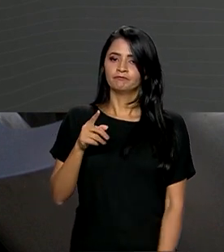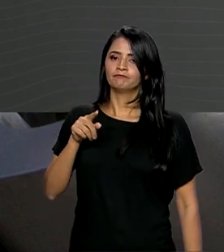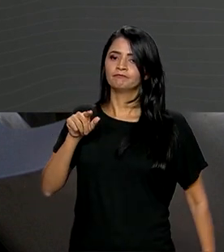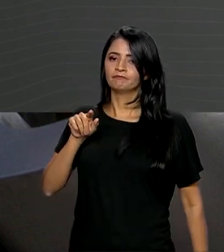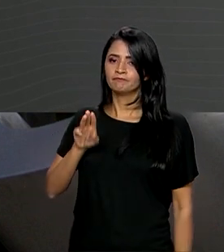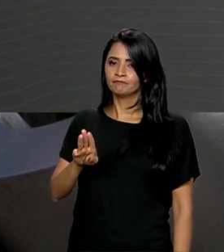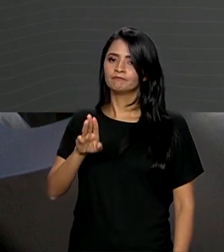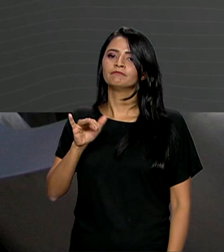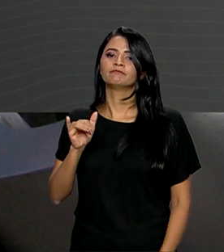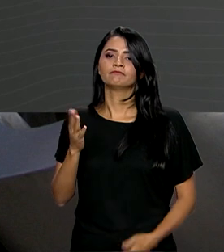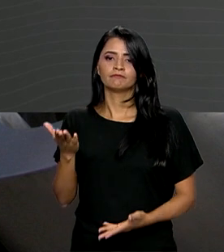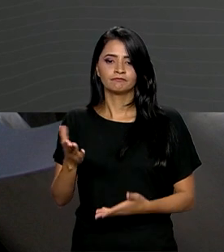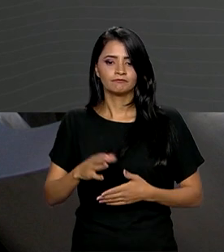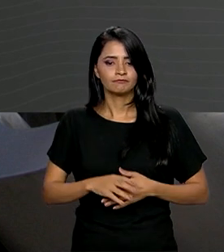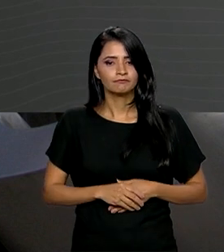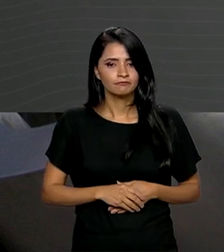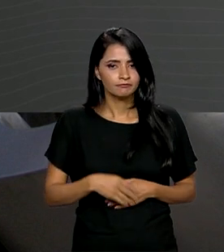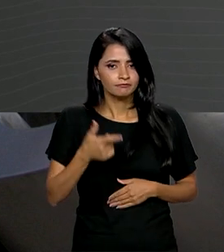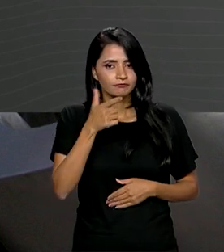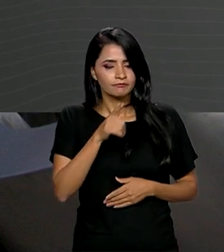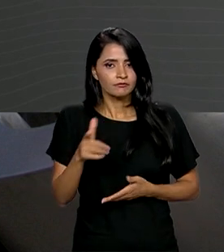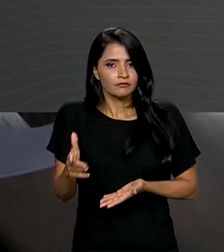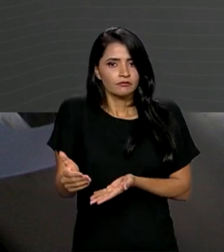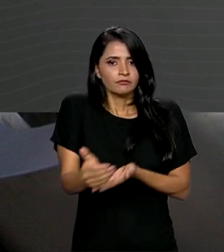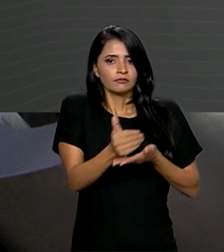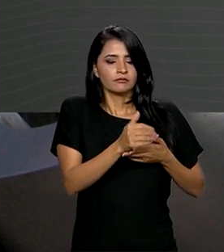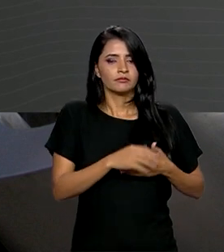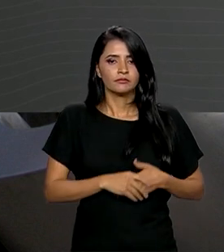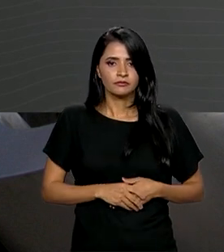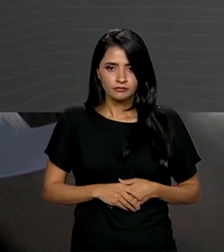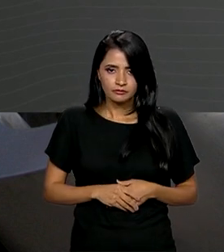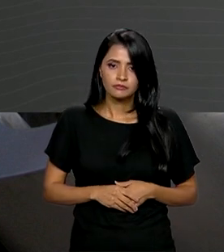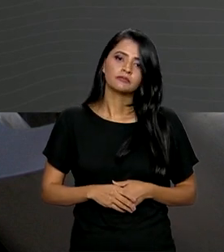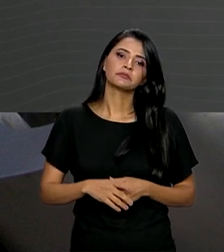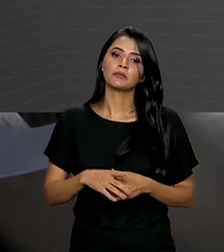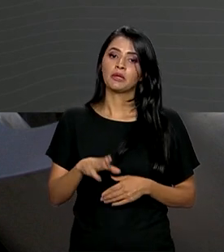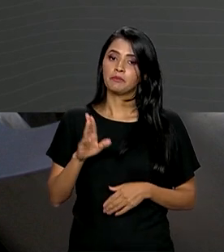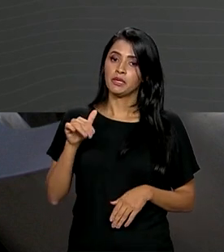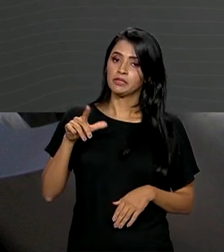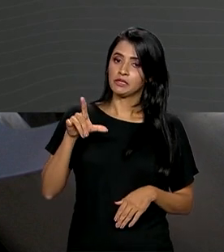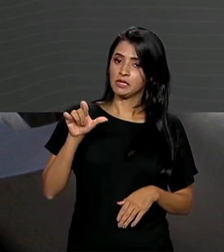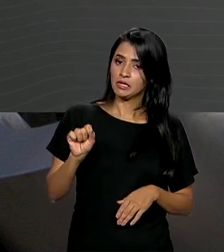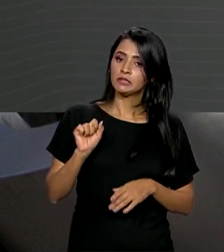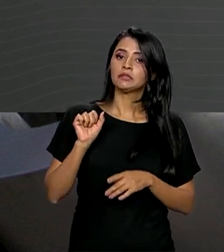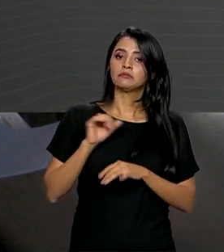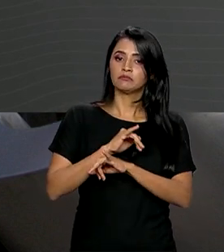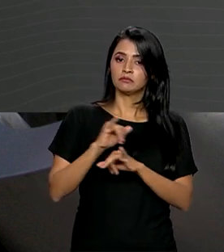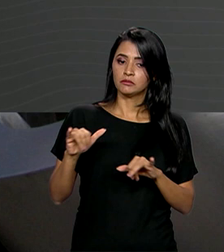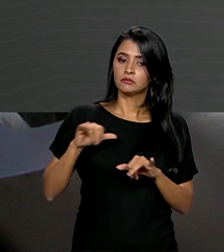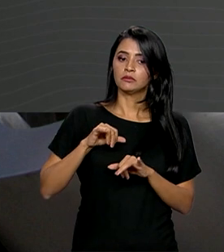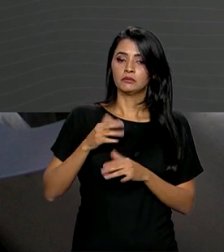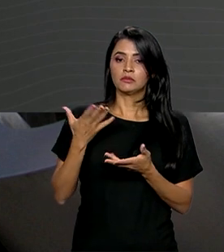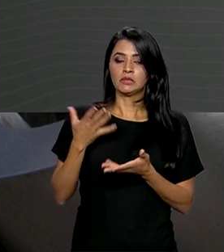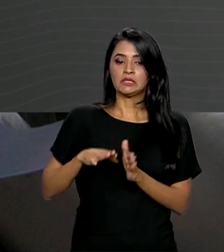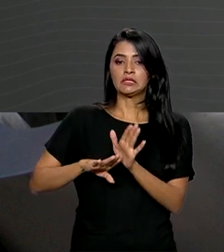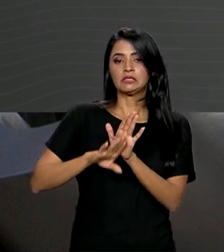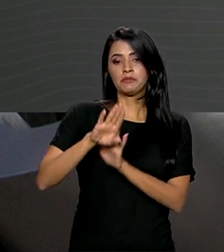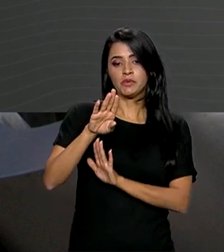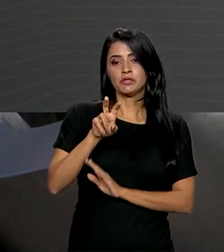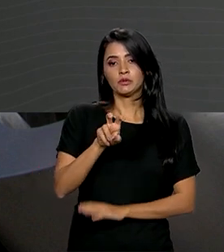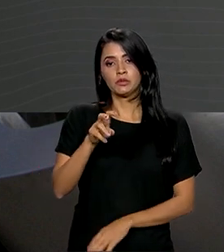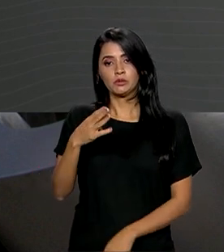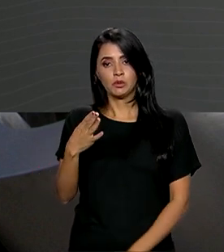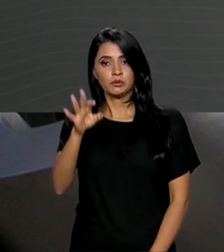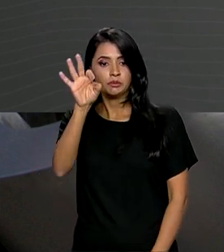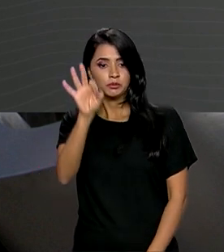bilhões de lucro líquido recorrente. O BNDES também registrou crescimento de 54% de participação no